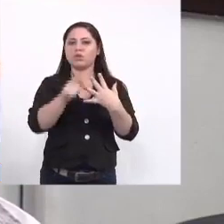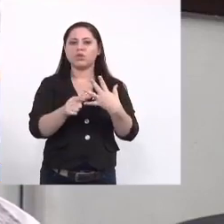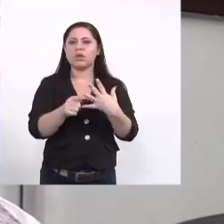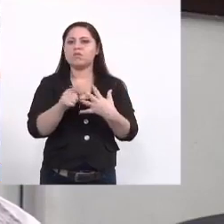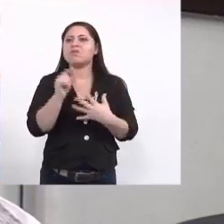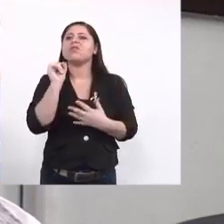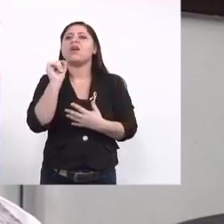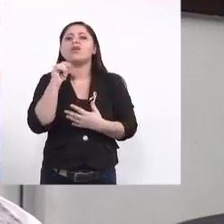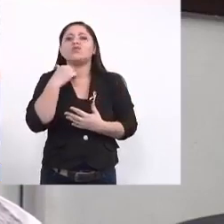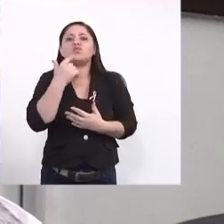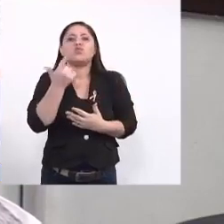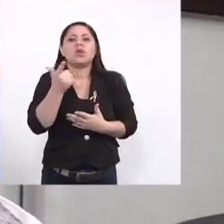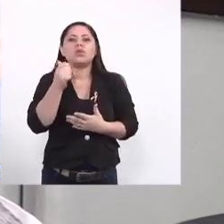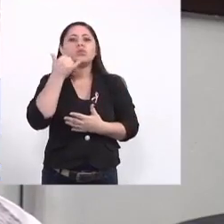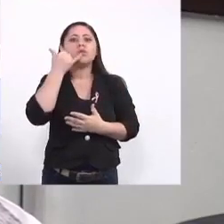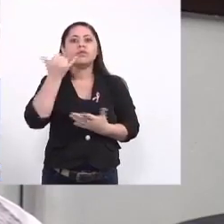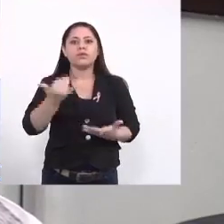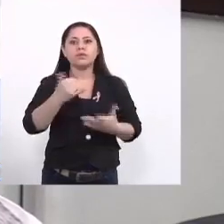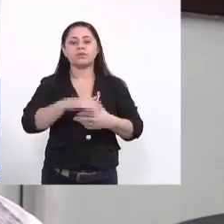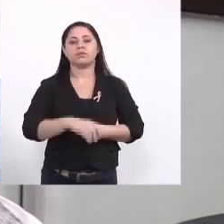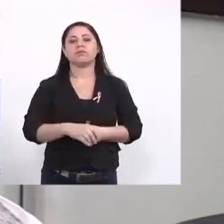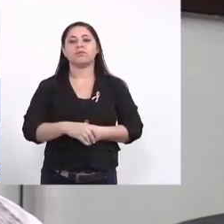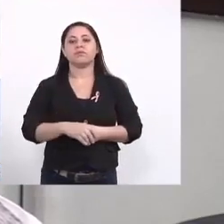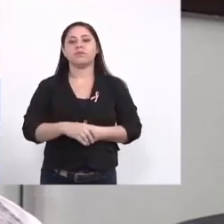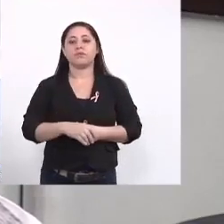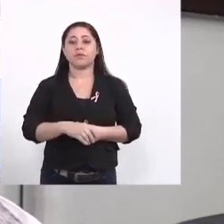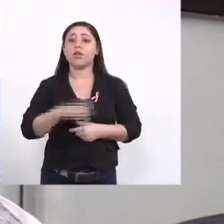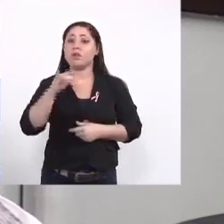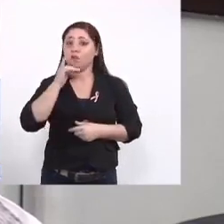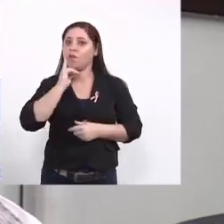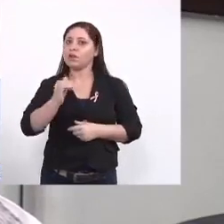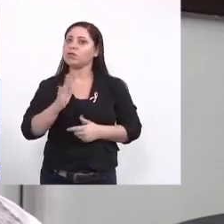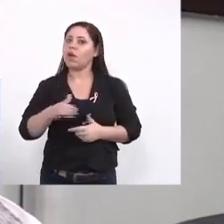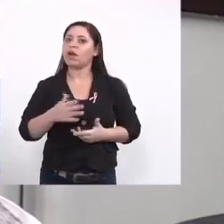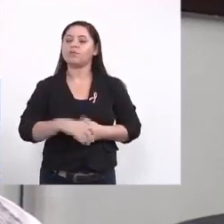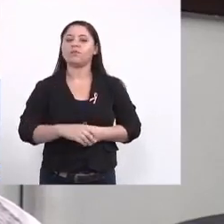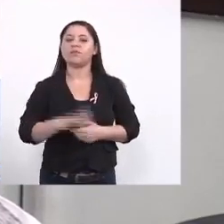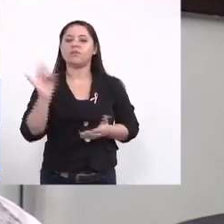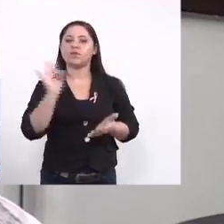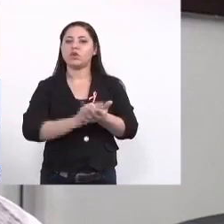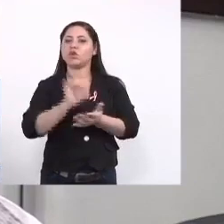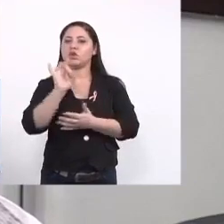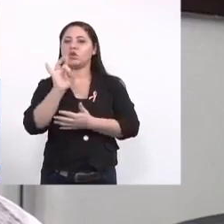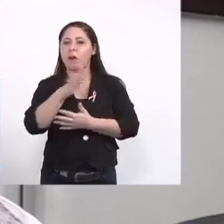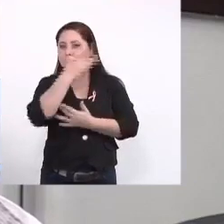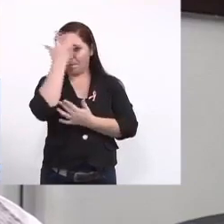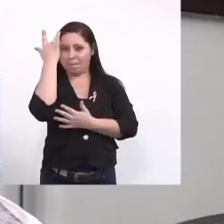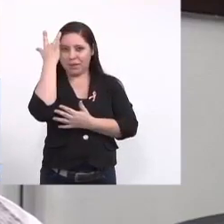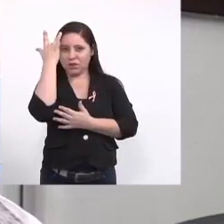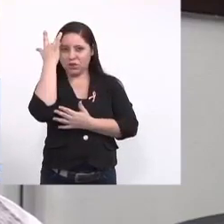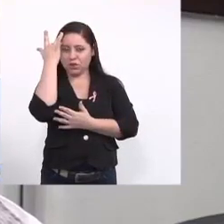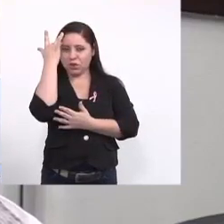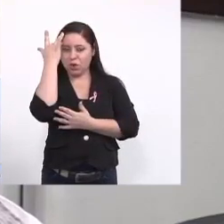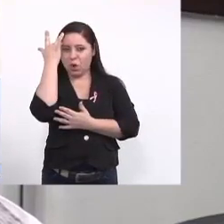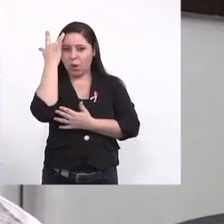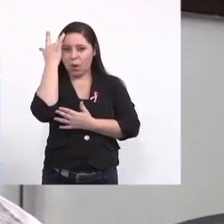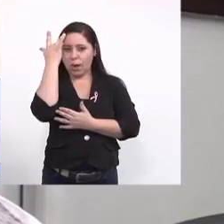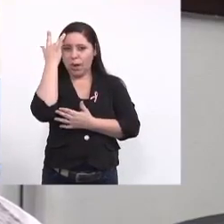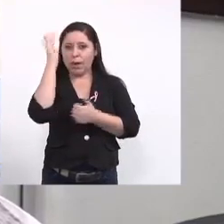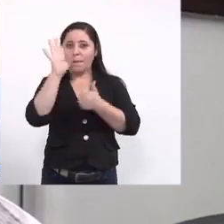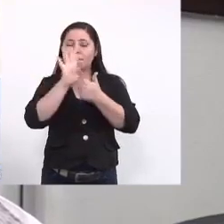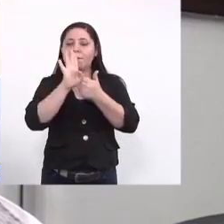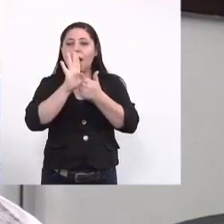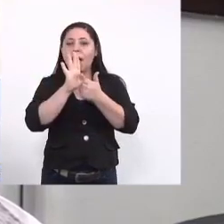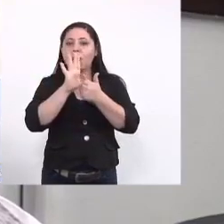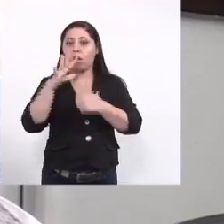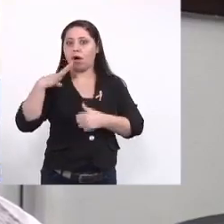smartphone e eu te falo não é só aquela pessoa no bairro nobre aqui de Campo